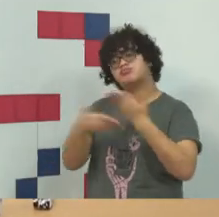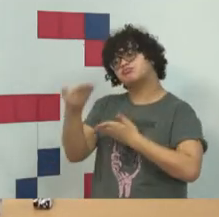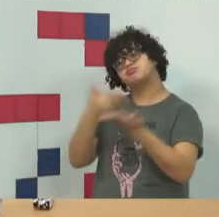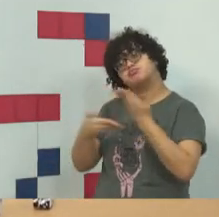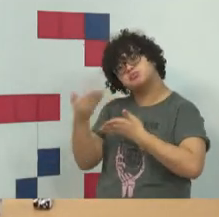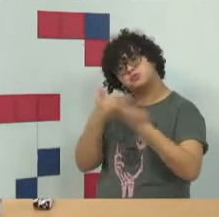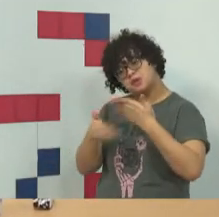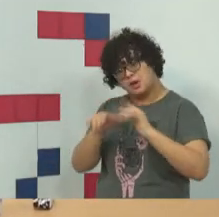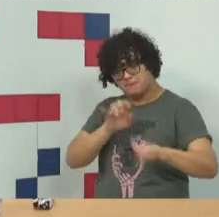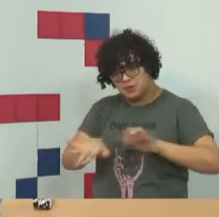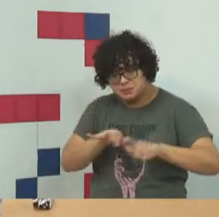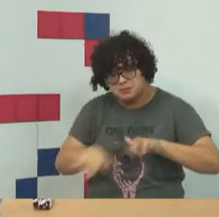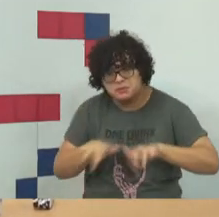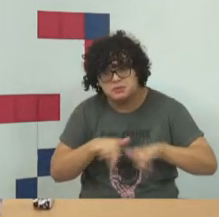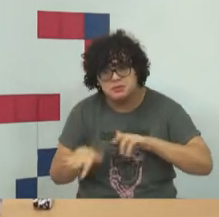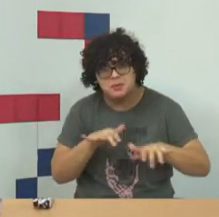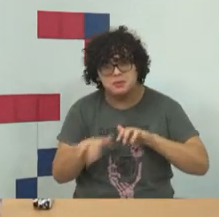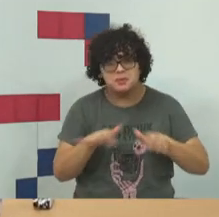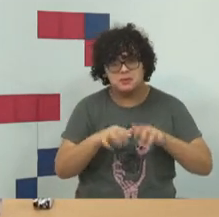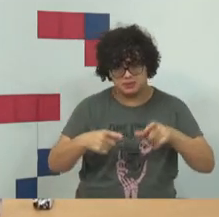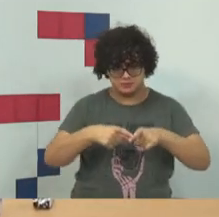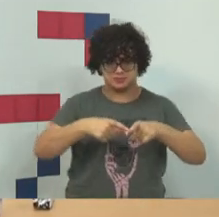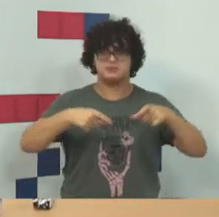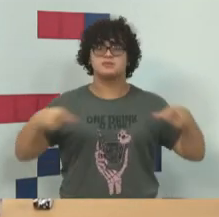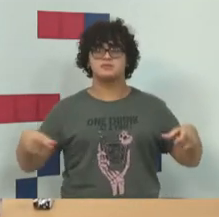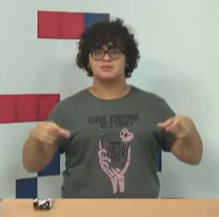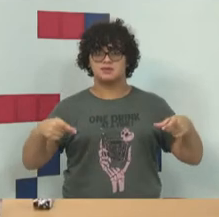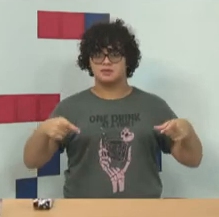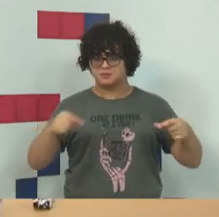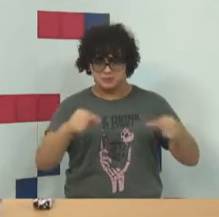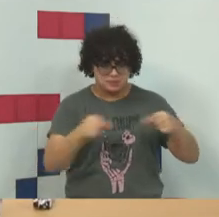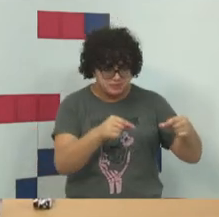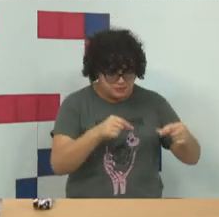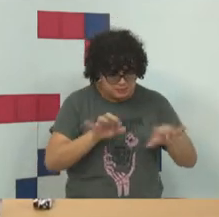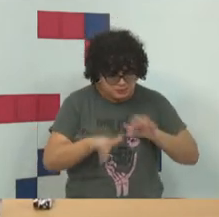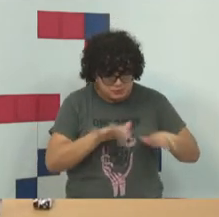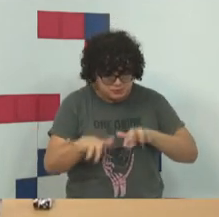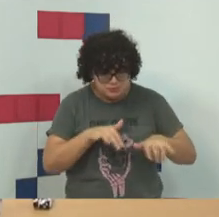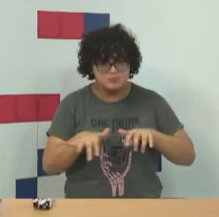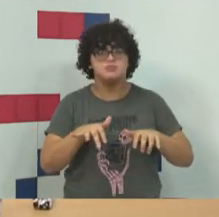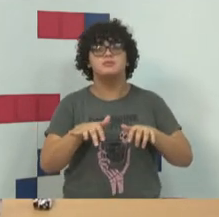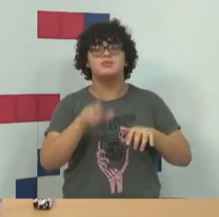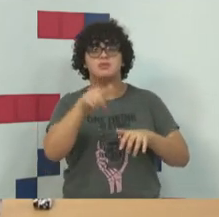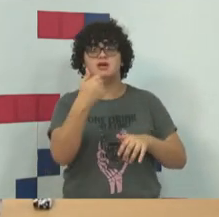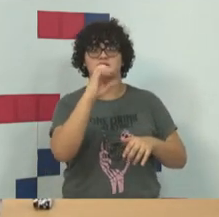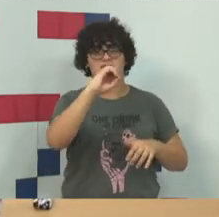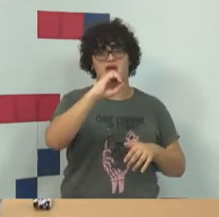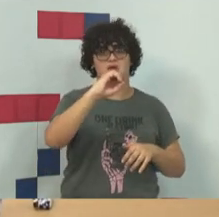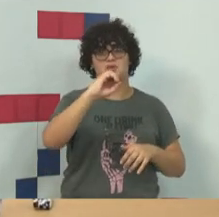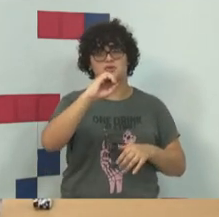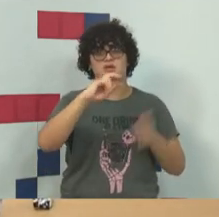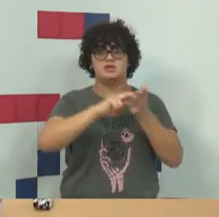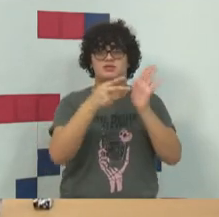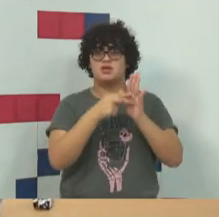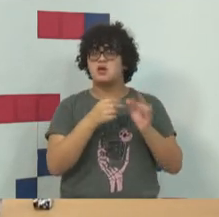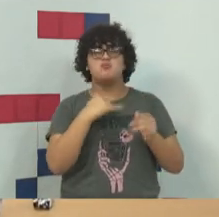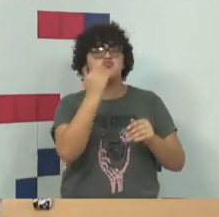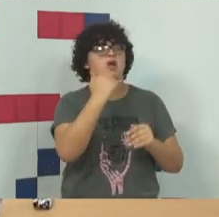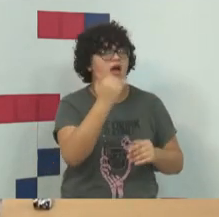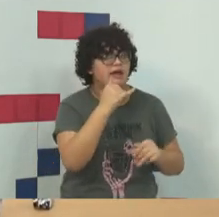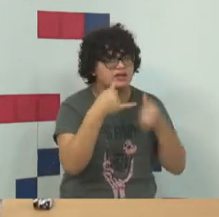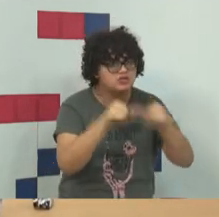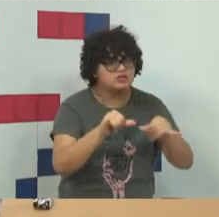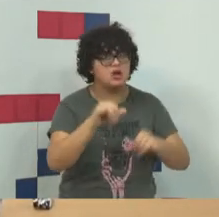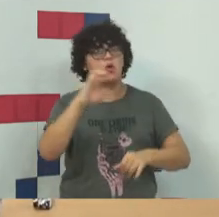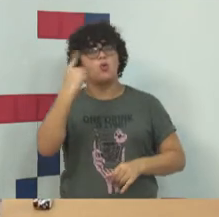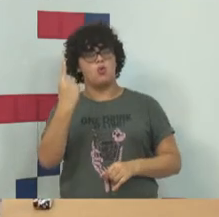dígitos, que são a lógica da programação dos dispositivos. Dígito zero não passa corrente elétrica, dígito